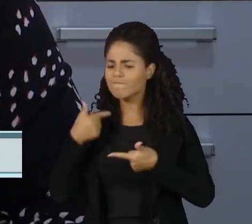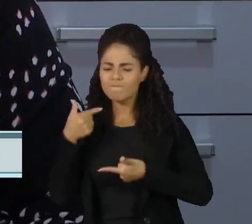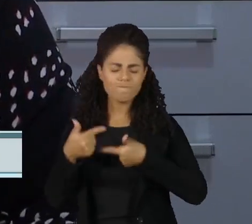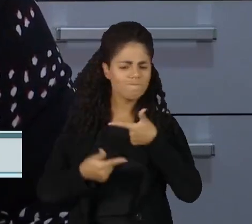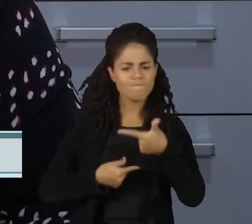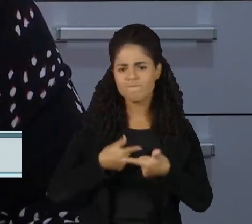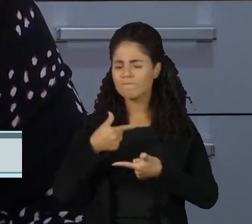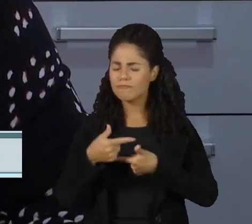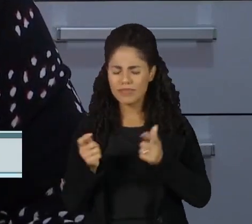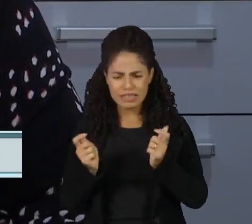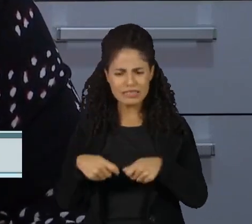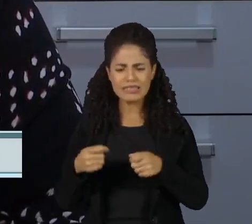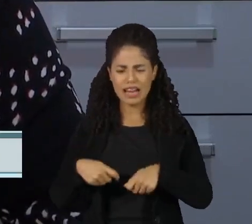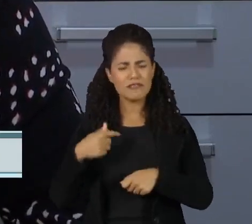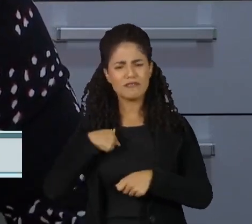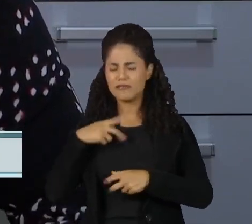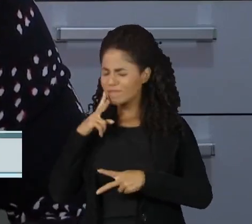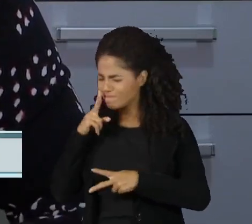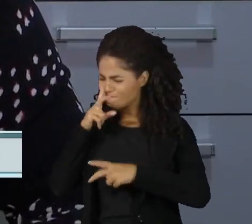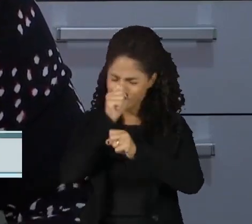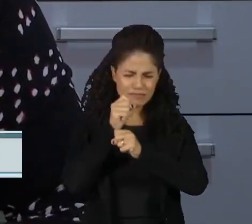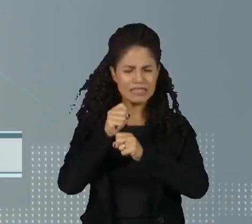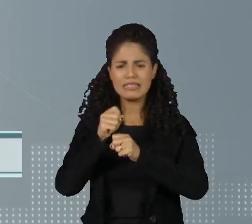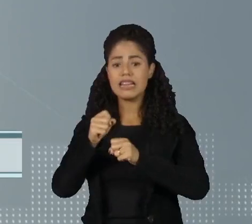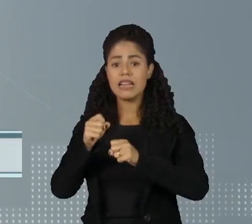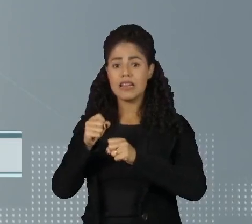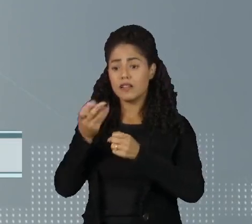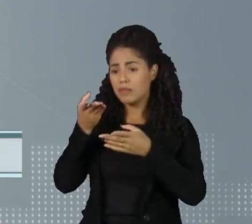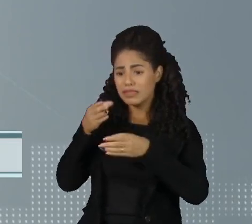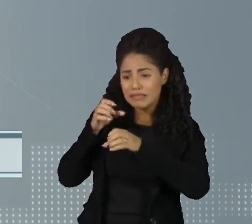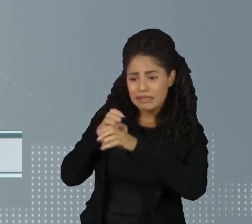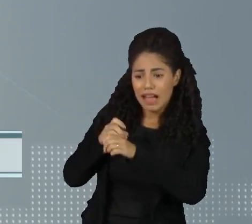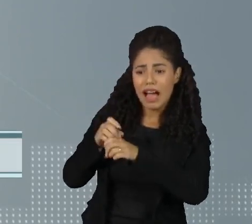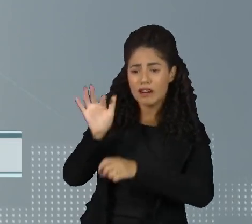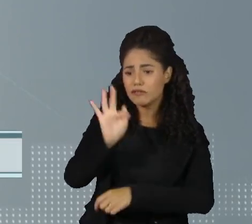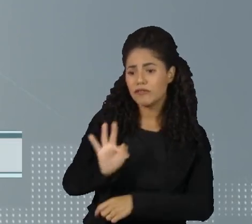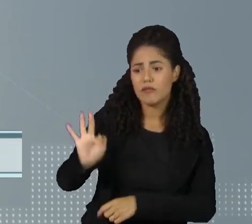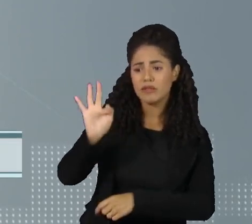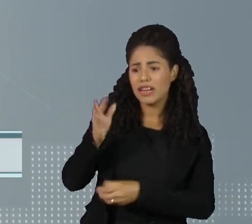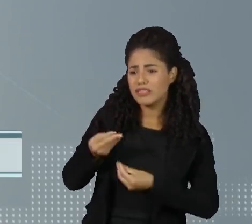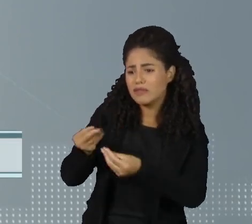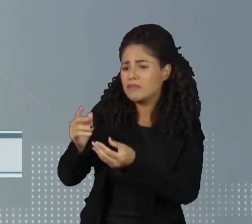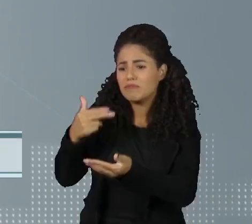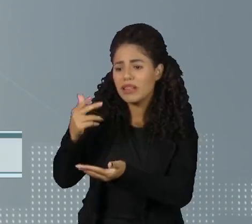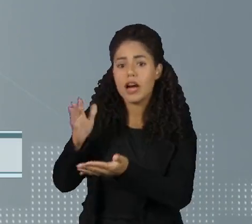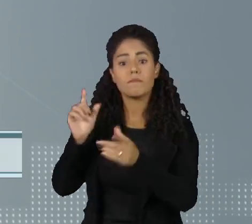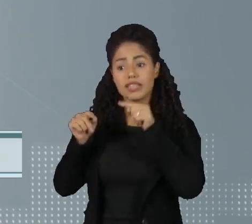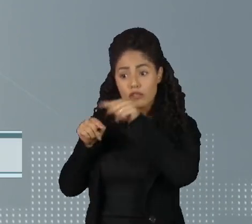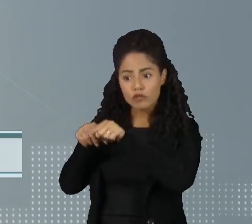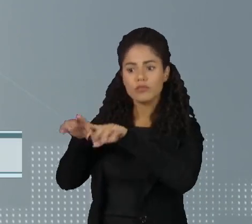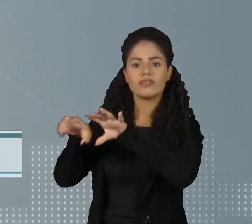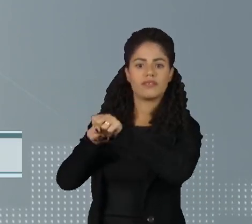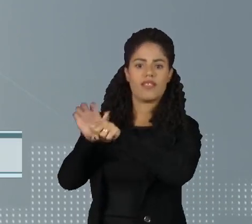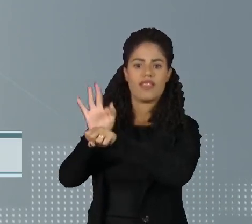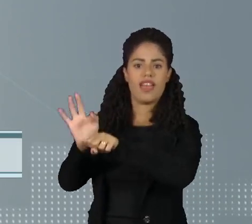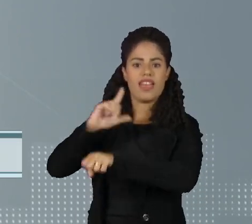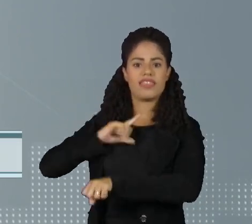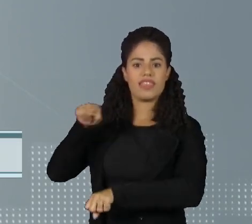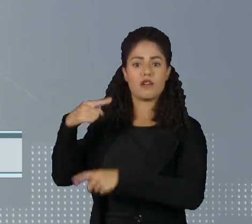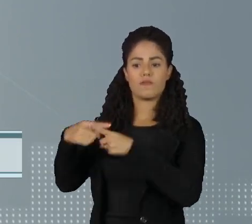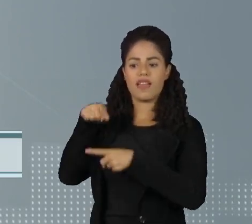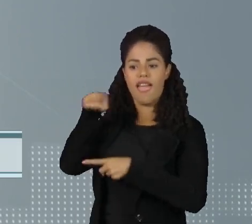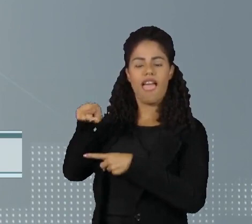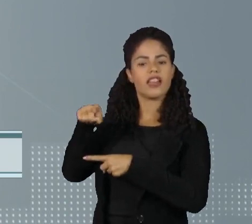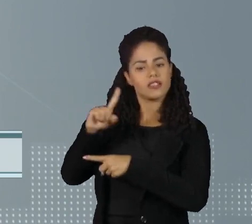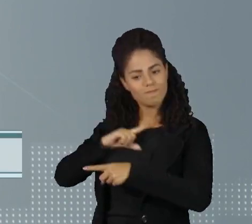forma que eu podia com relação a elas, né? Eu não pude dar estudo. Mas as duas com faculdade? As duas estão com faculdade. Porque elas correram